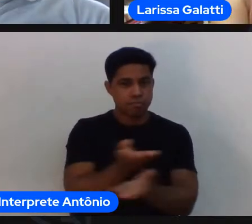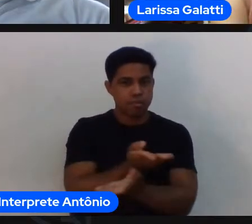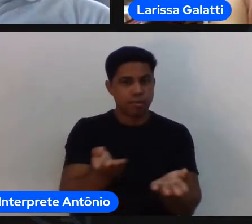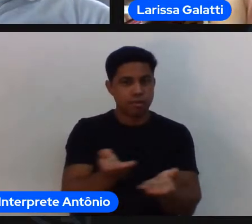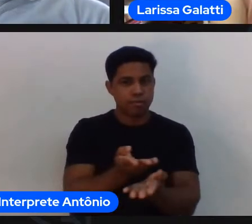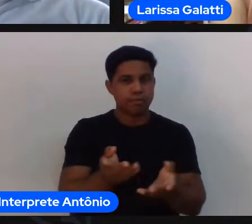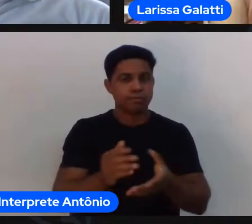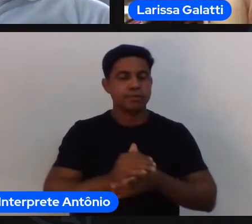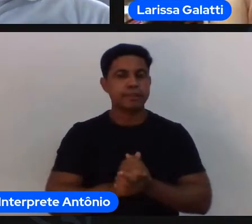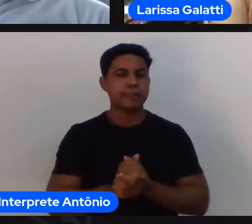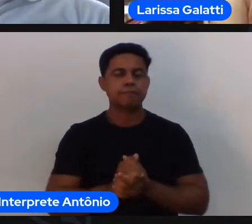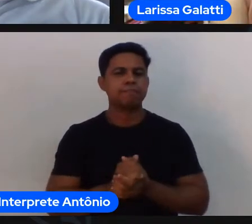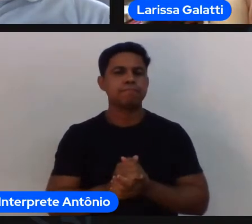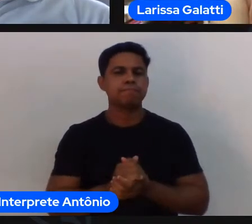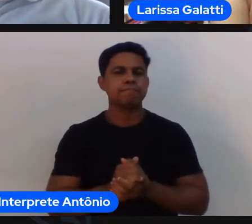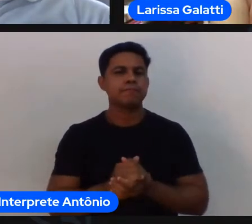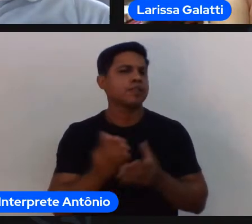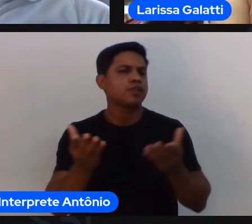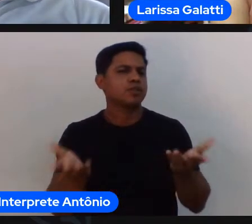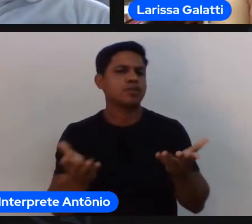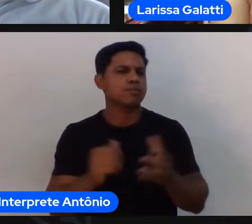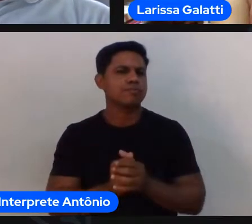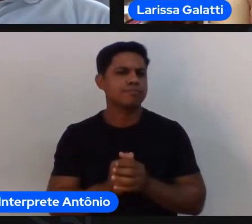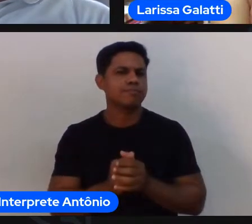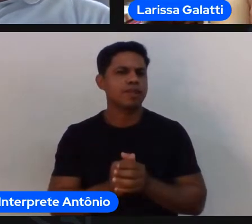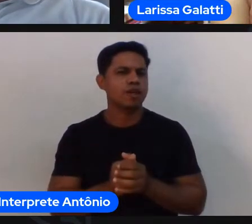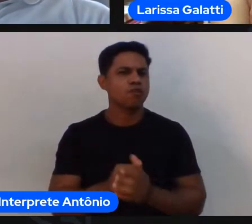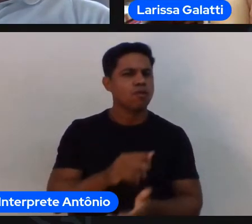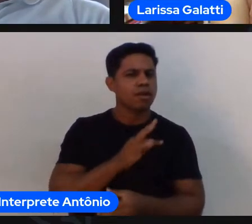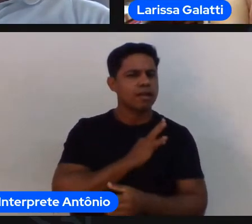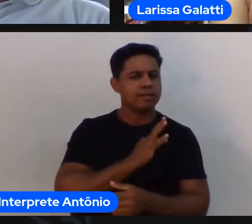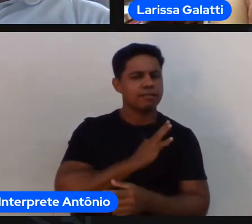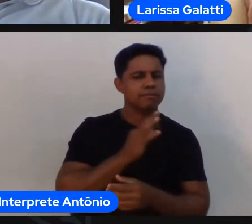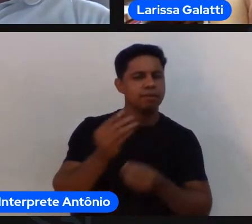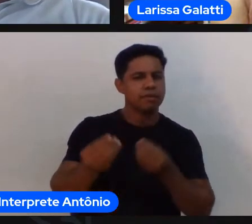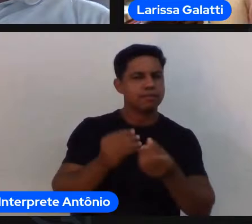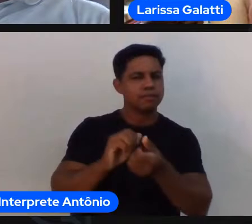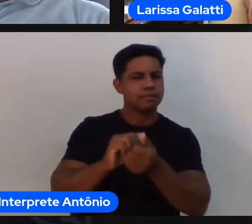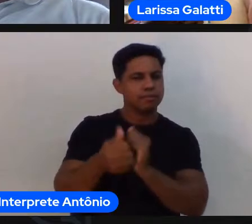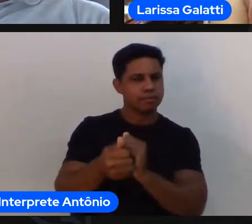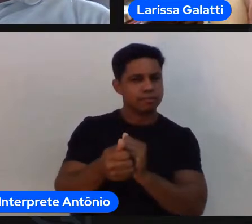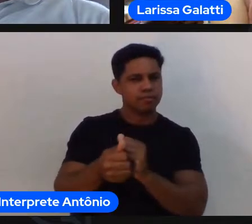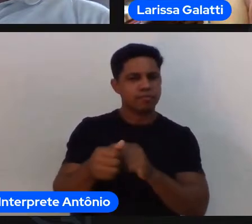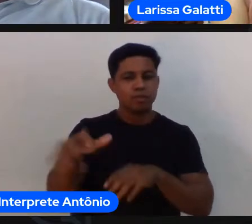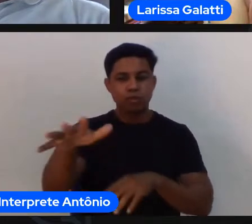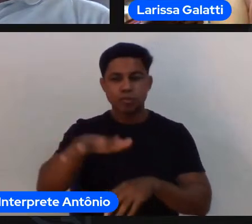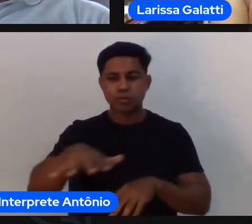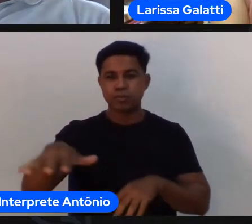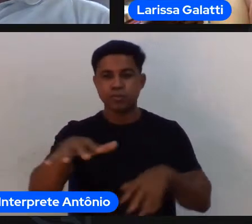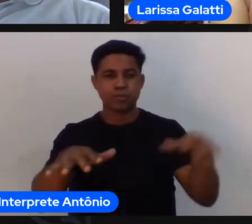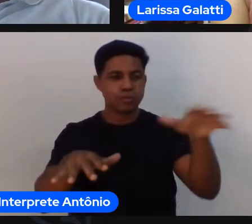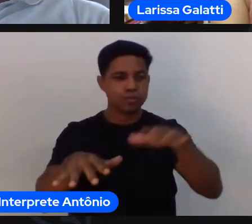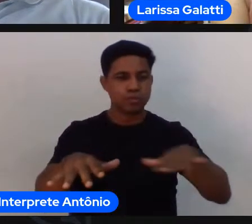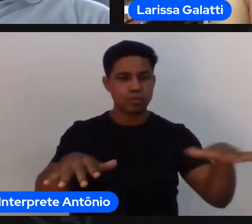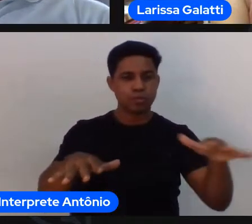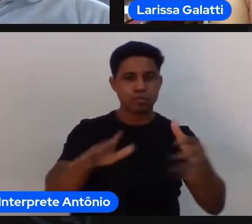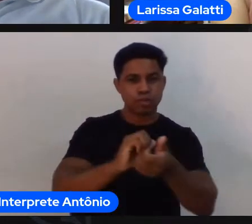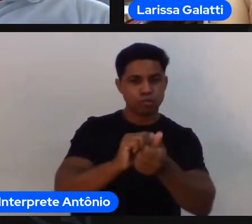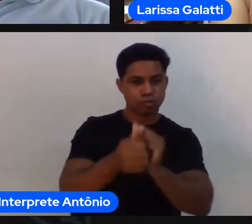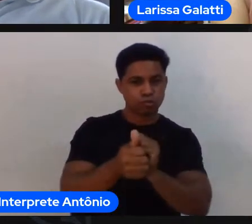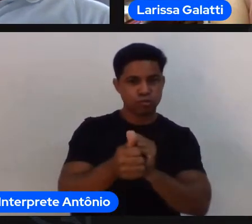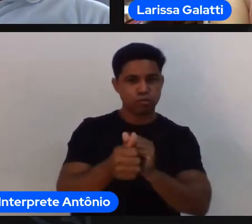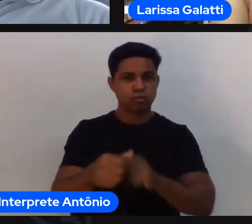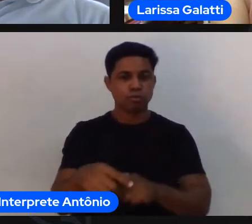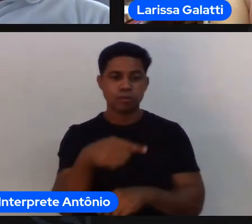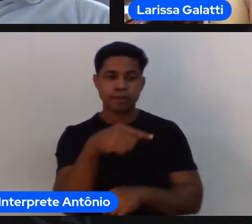com o esporte eu vejo a tática como uma gestão do espaço de jogo a partir da oposição com adversários e